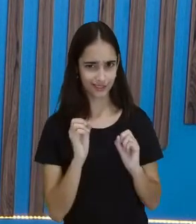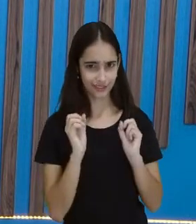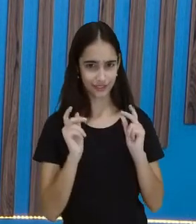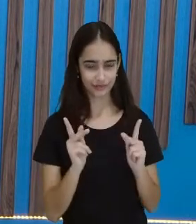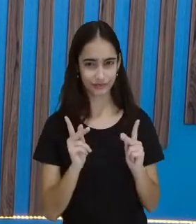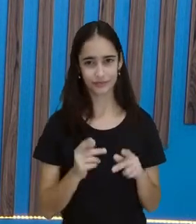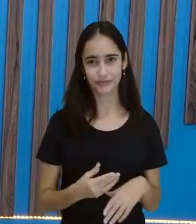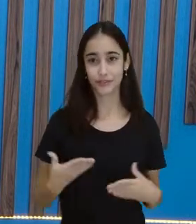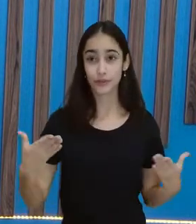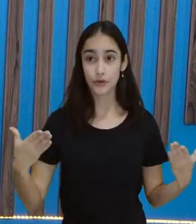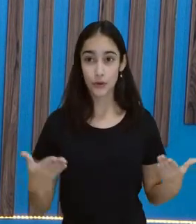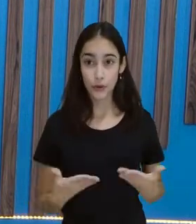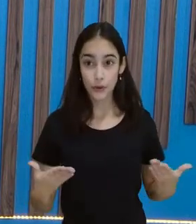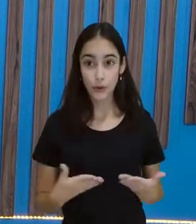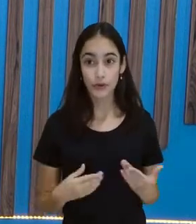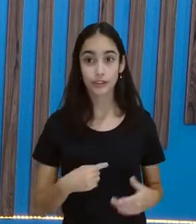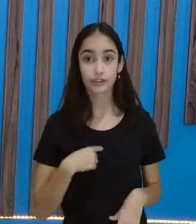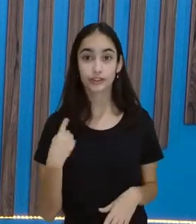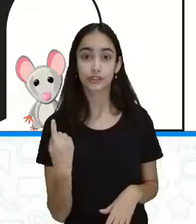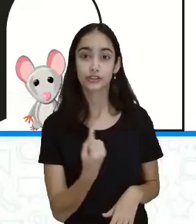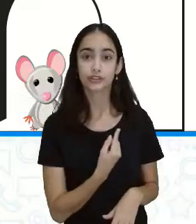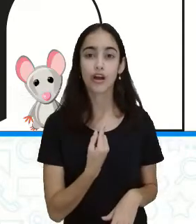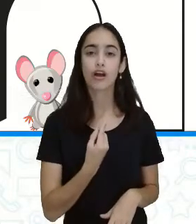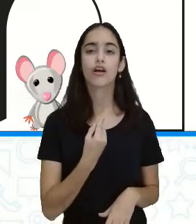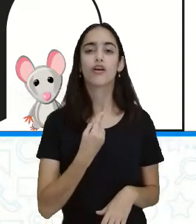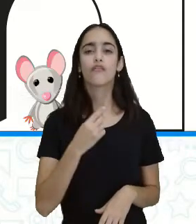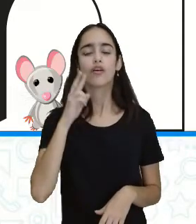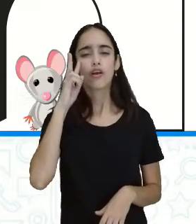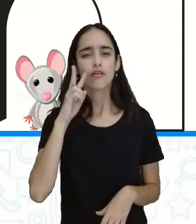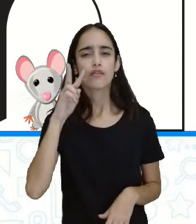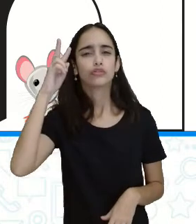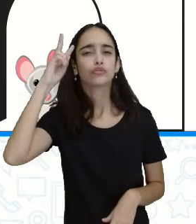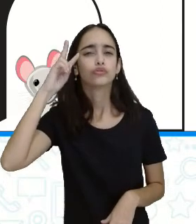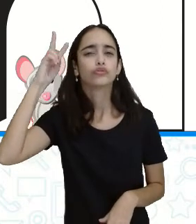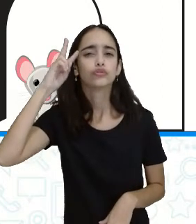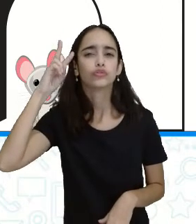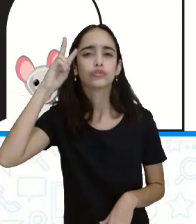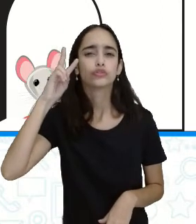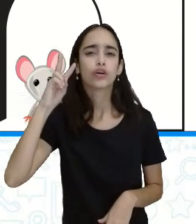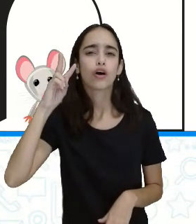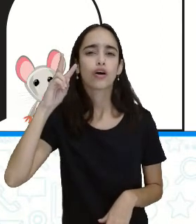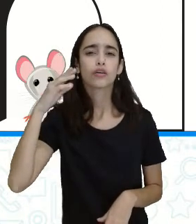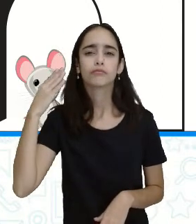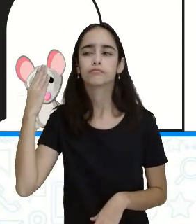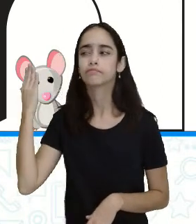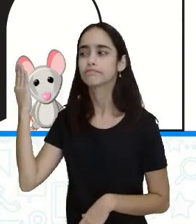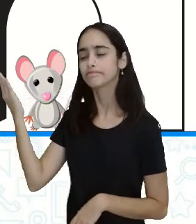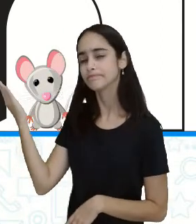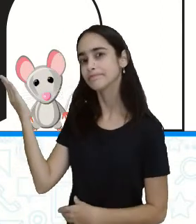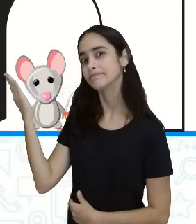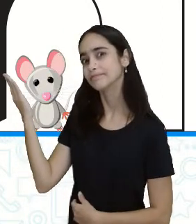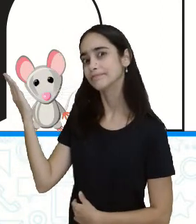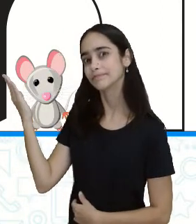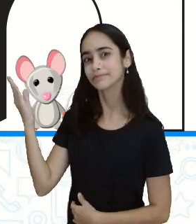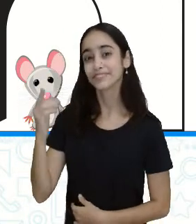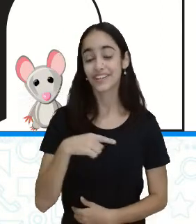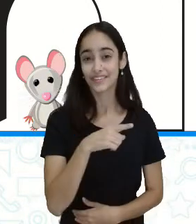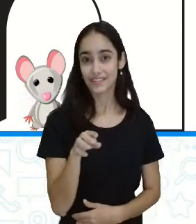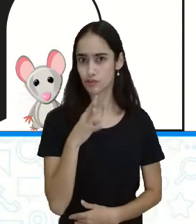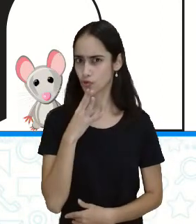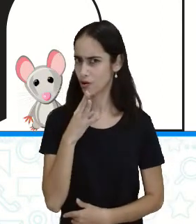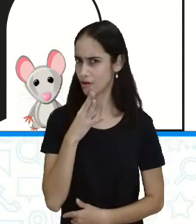Hoje, iremos ouvir essa história aqui. Quem conhece? Fala pra mim. Iremos conhecer essa